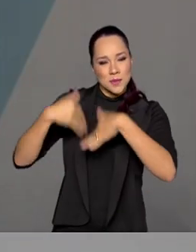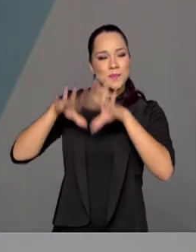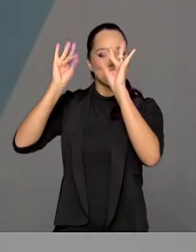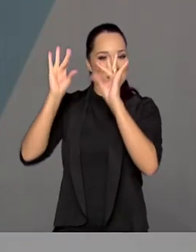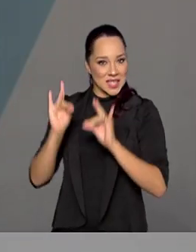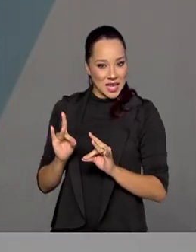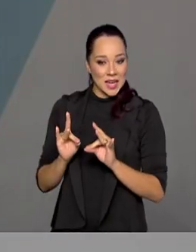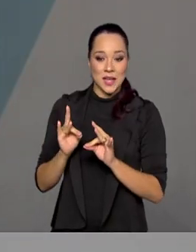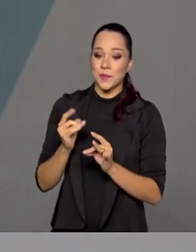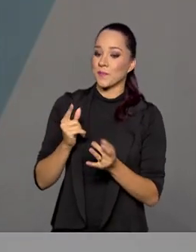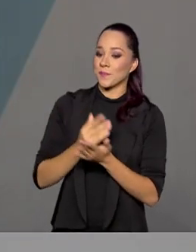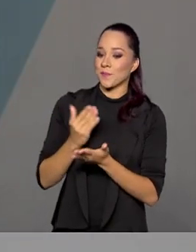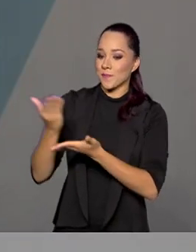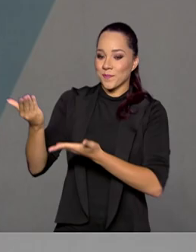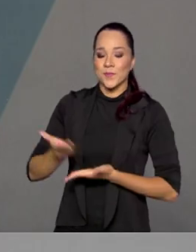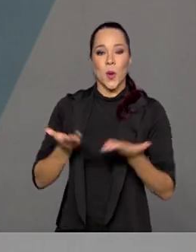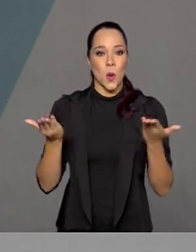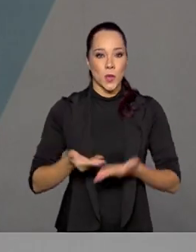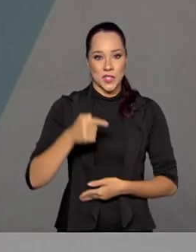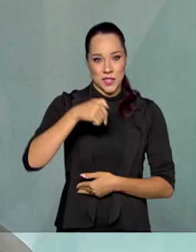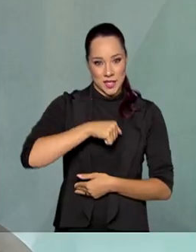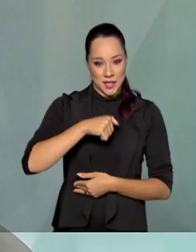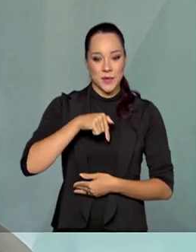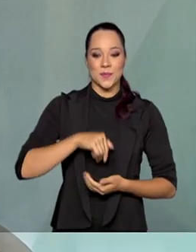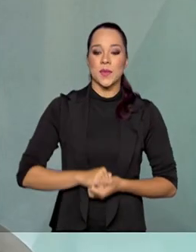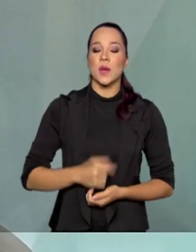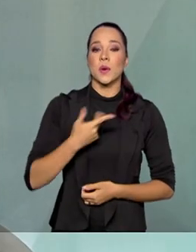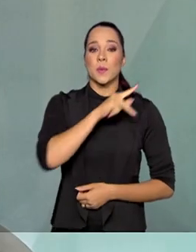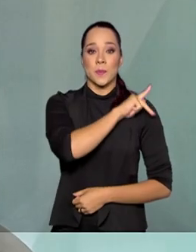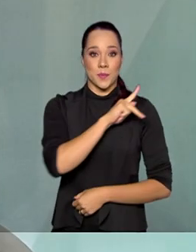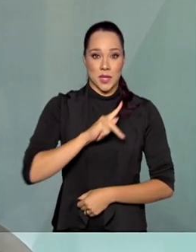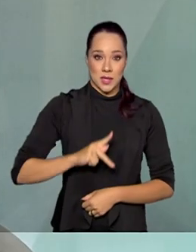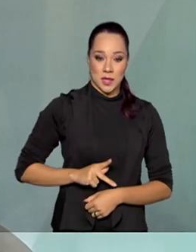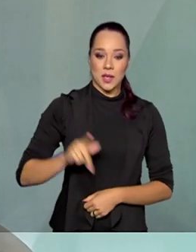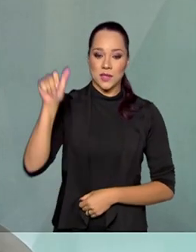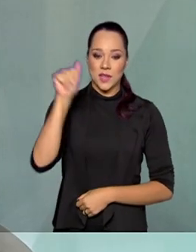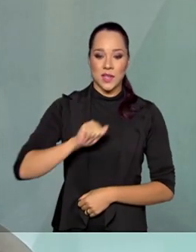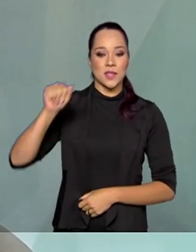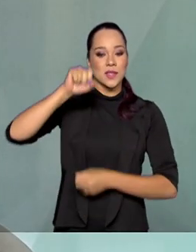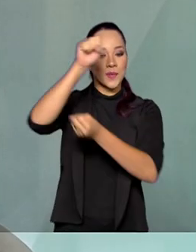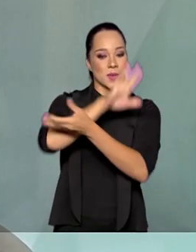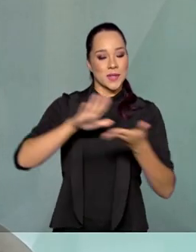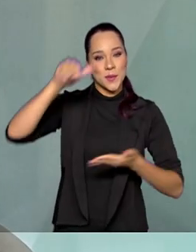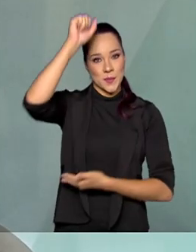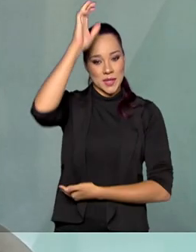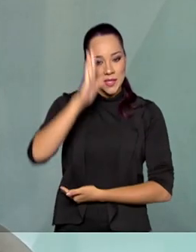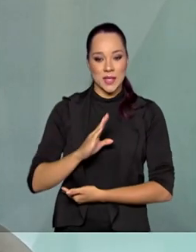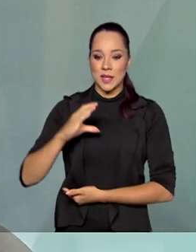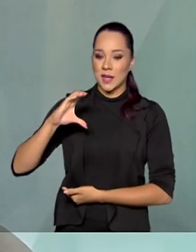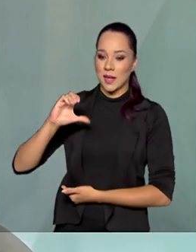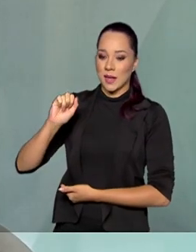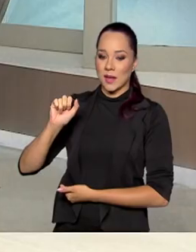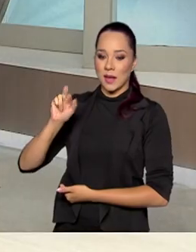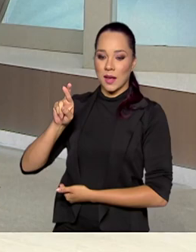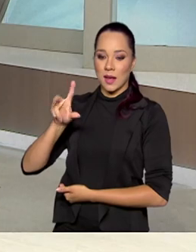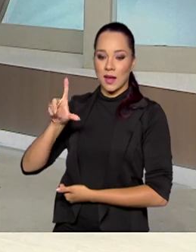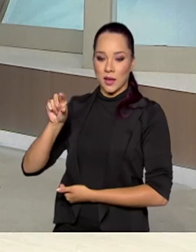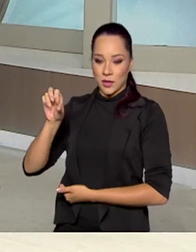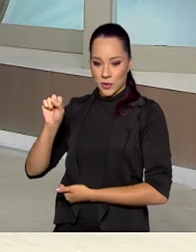assuntos, eu recebo hoje aqui no Brasil em Pauta o presidente da Agência Espacial Brasileira, Carlos Moura.